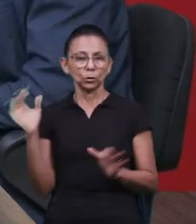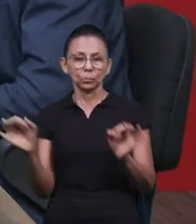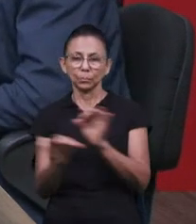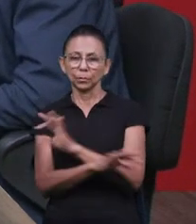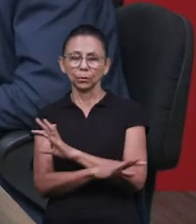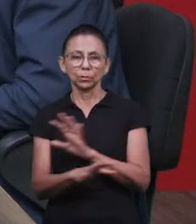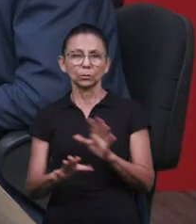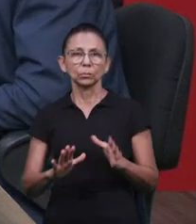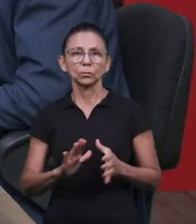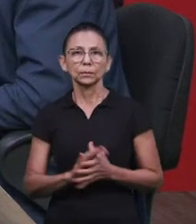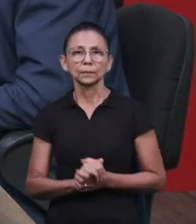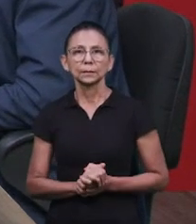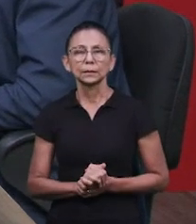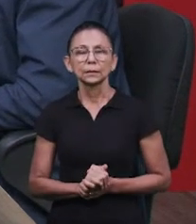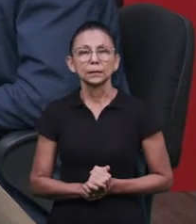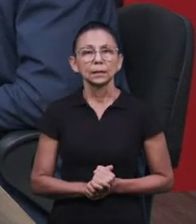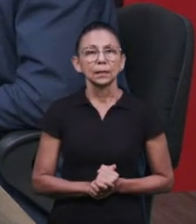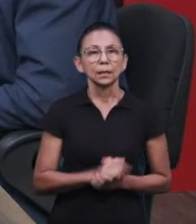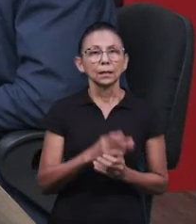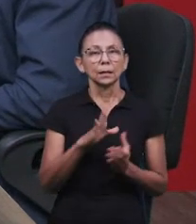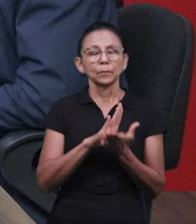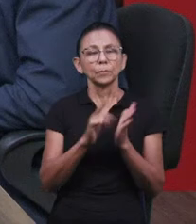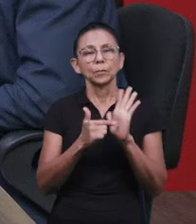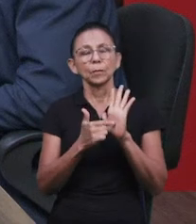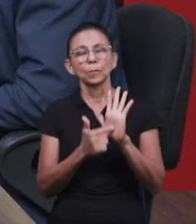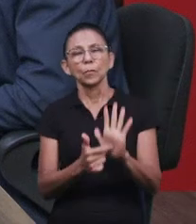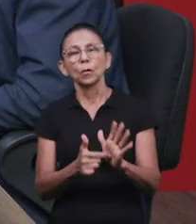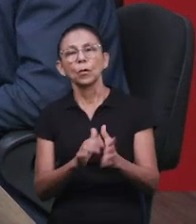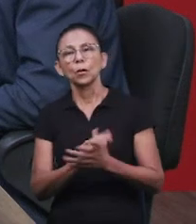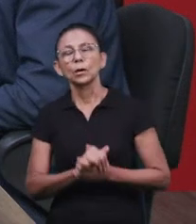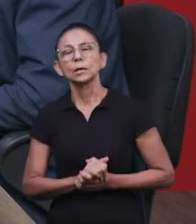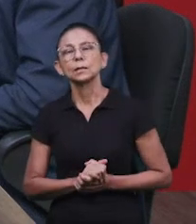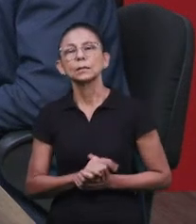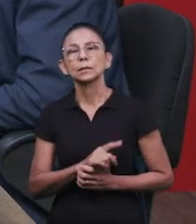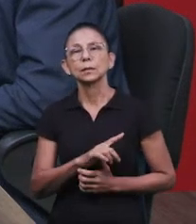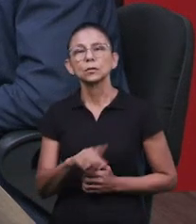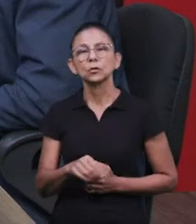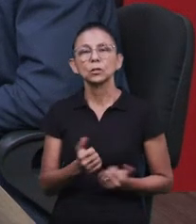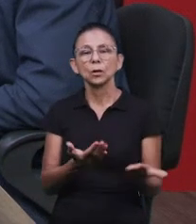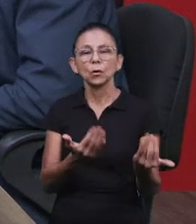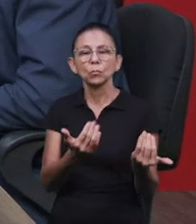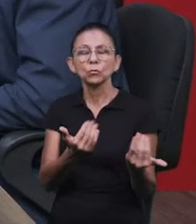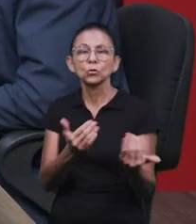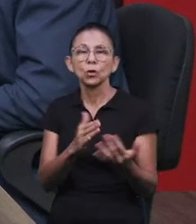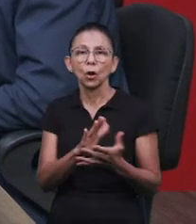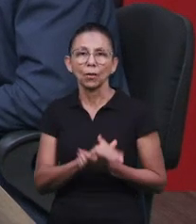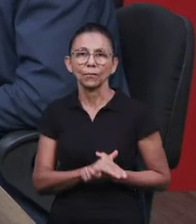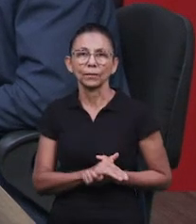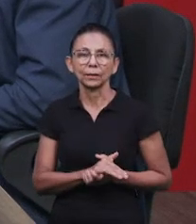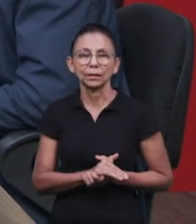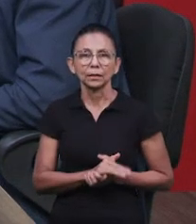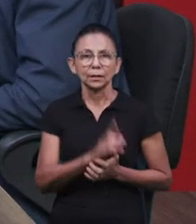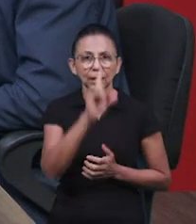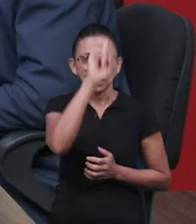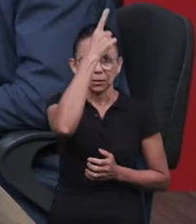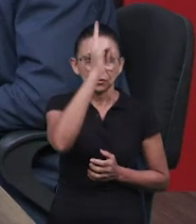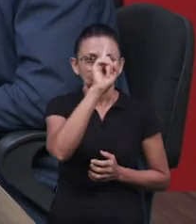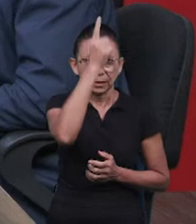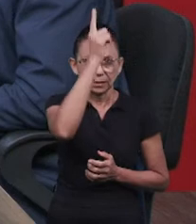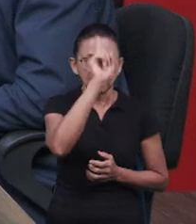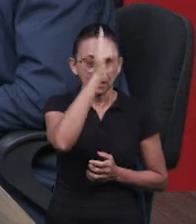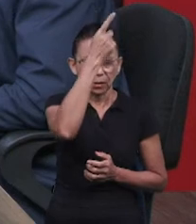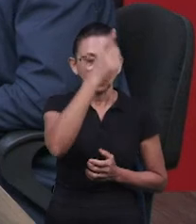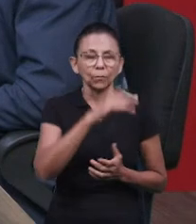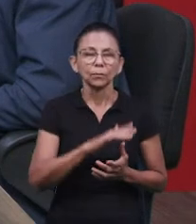16, 16, que acharam um jovem de espírito de adivinhação, ao qual dava grandes lucros aos seus senhores. Esse é um outro contexto